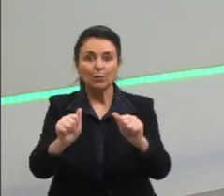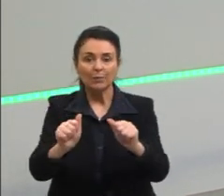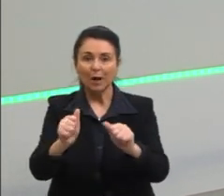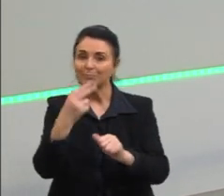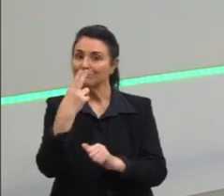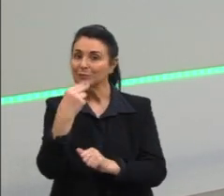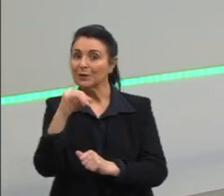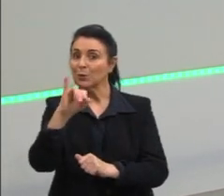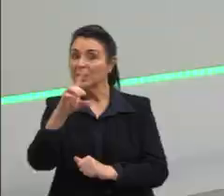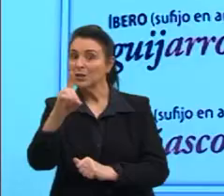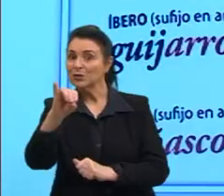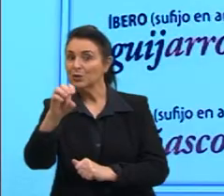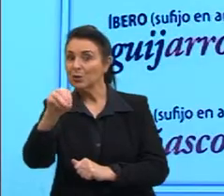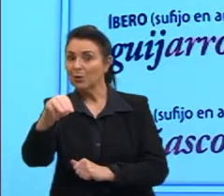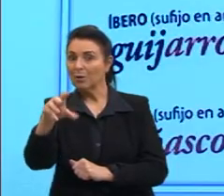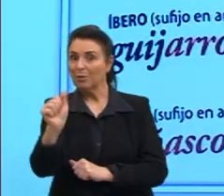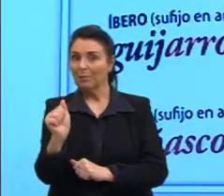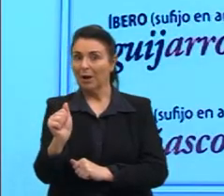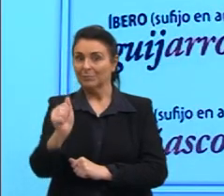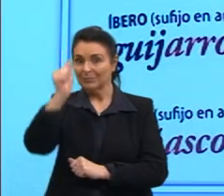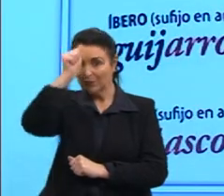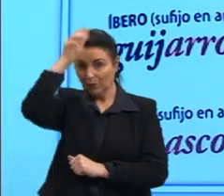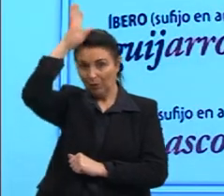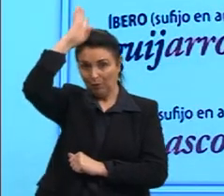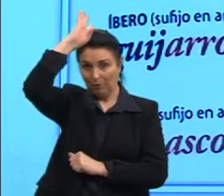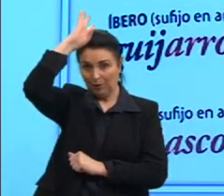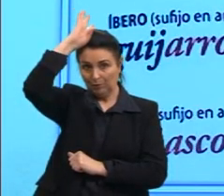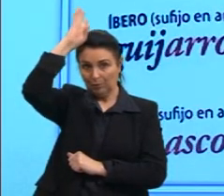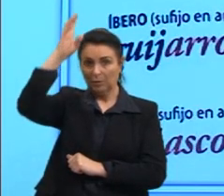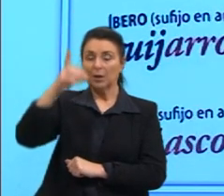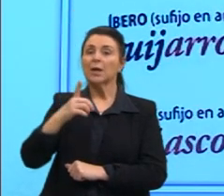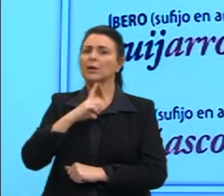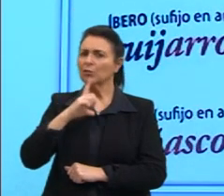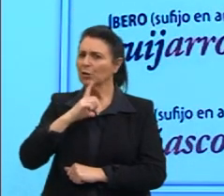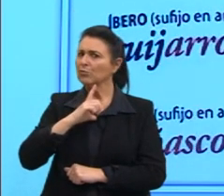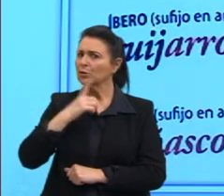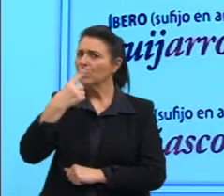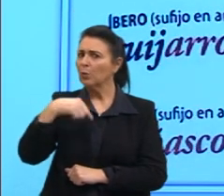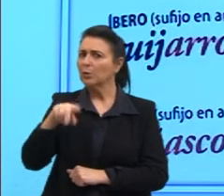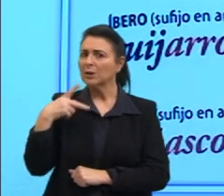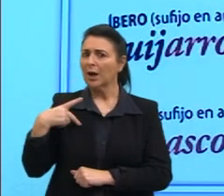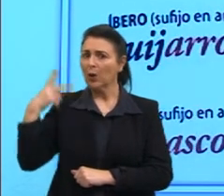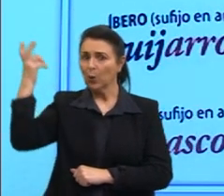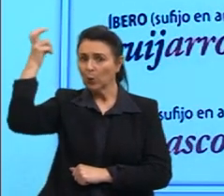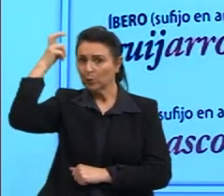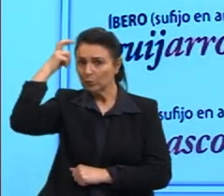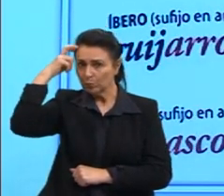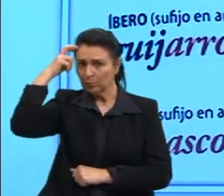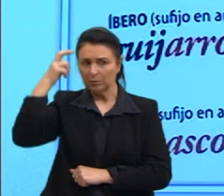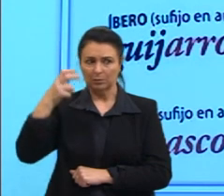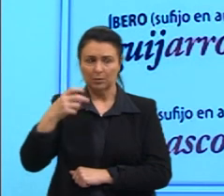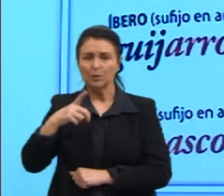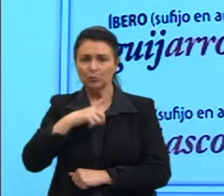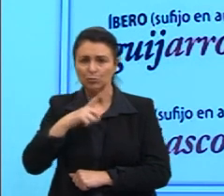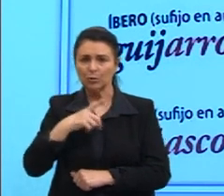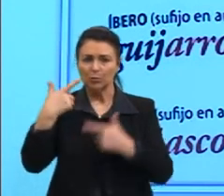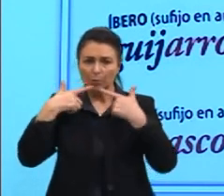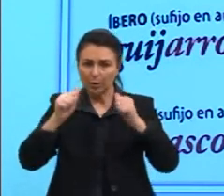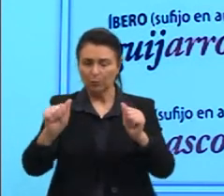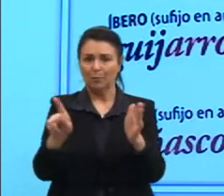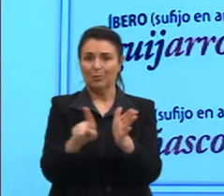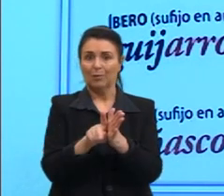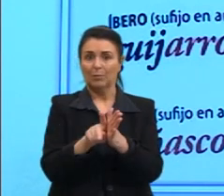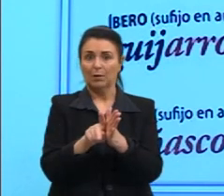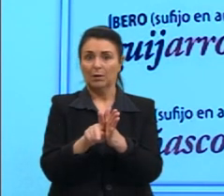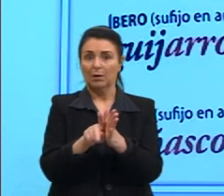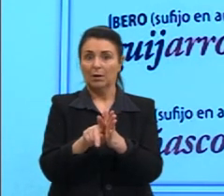aos povos que ali viviam, que já possuíam a sua cultura e também já possuíam a sua linguagem, a sua língua. Mas